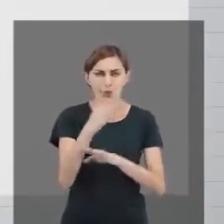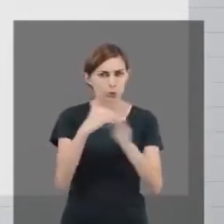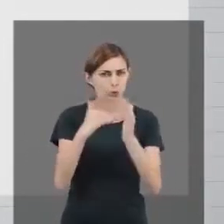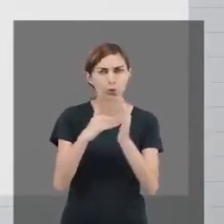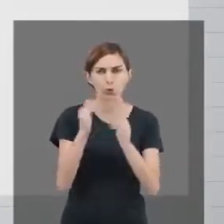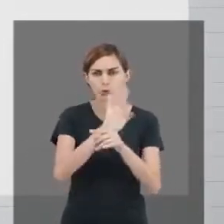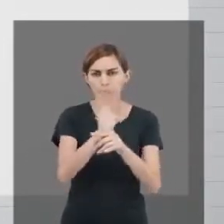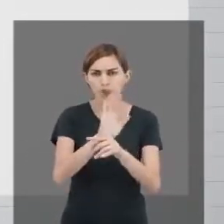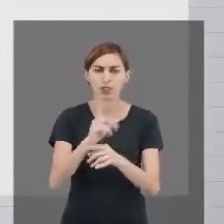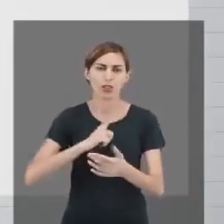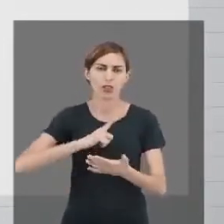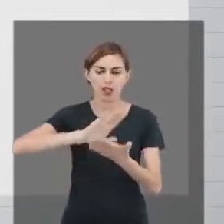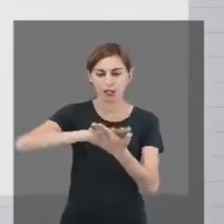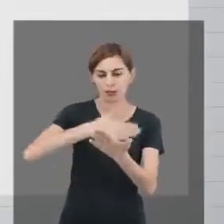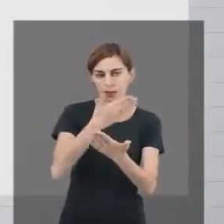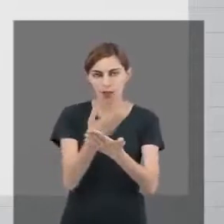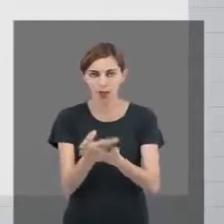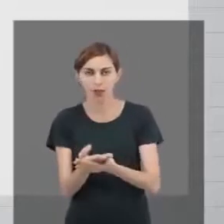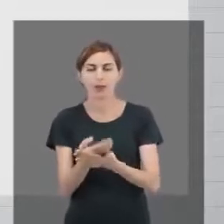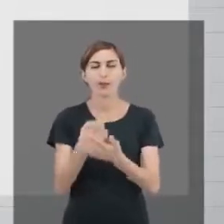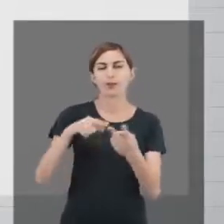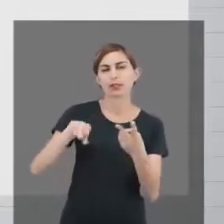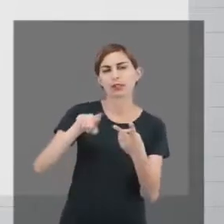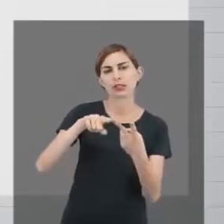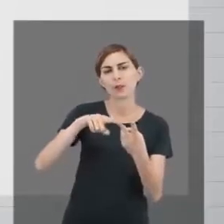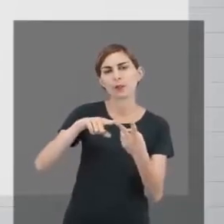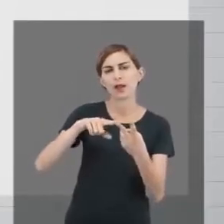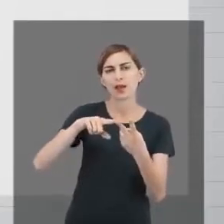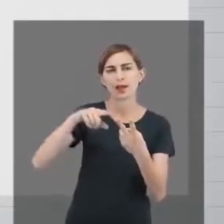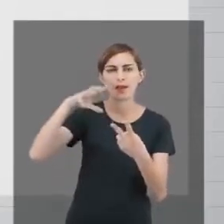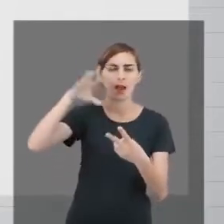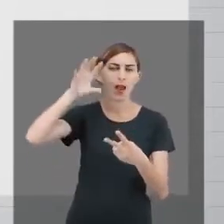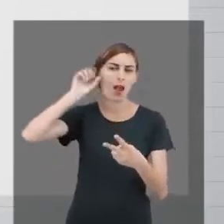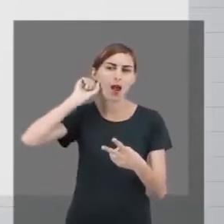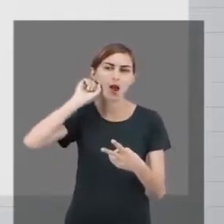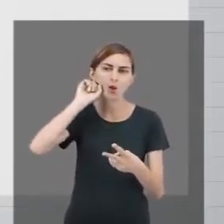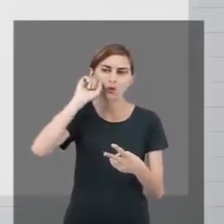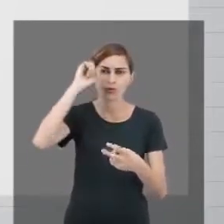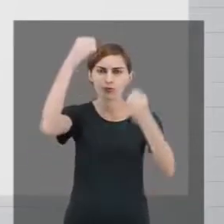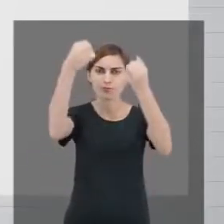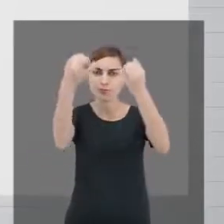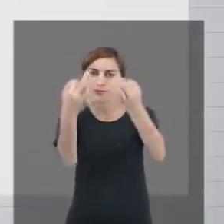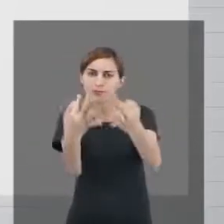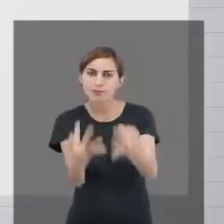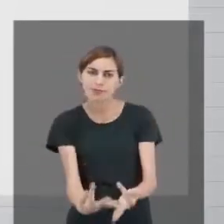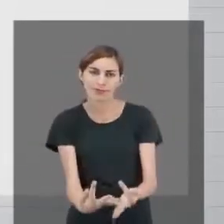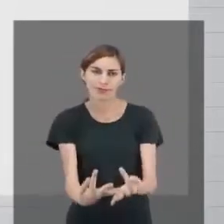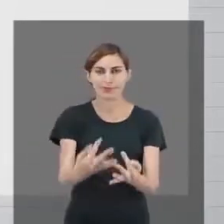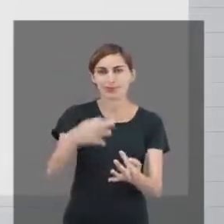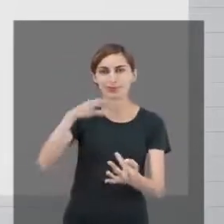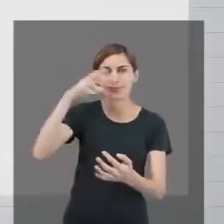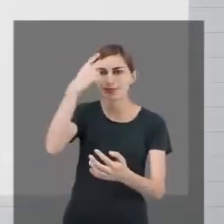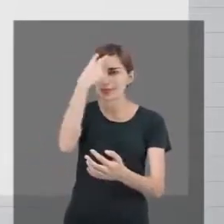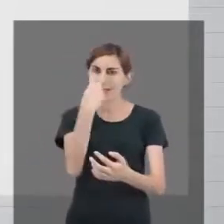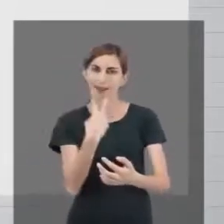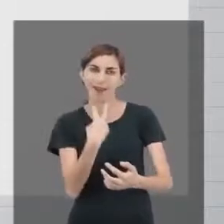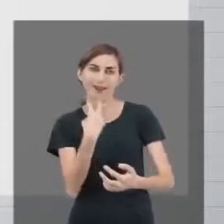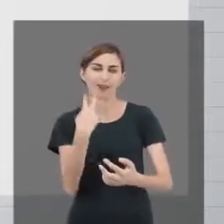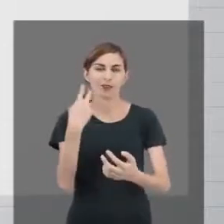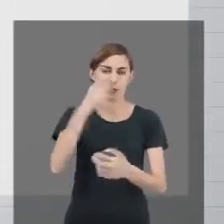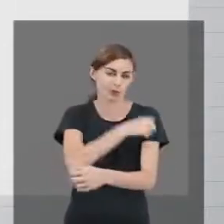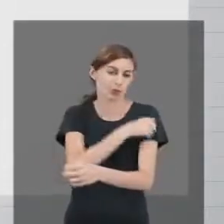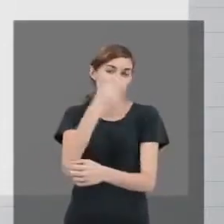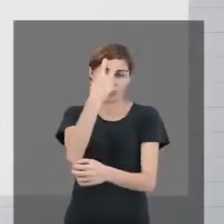vêm com tradução em livros e com audiodescrição, certo? Então, qualquer pessoa pode ser um